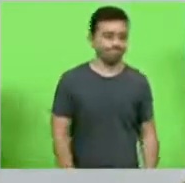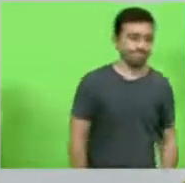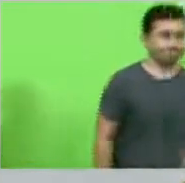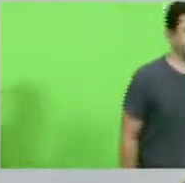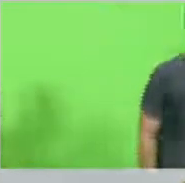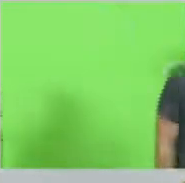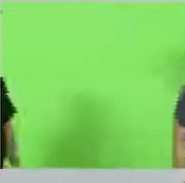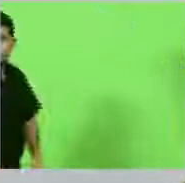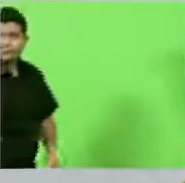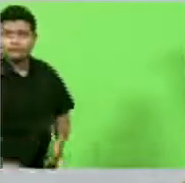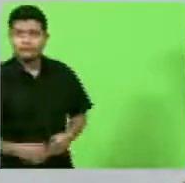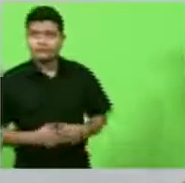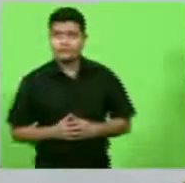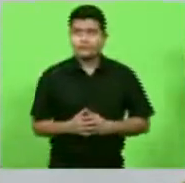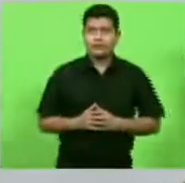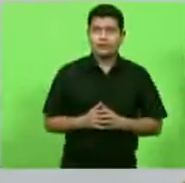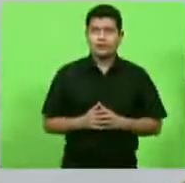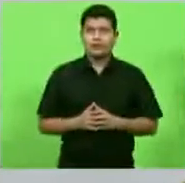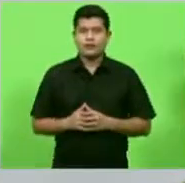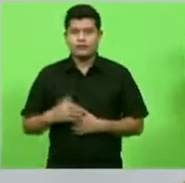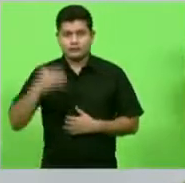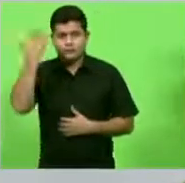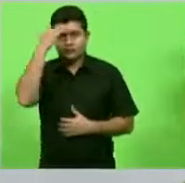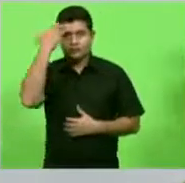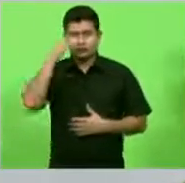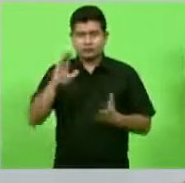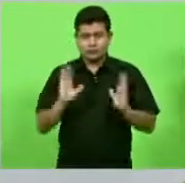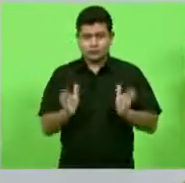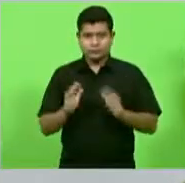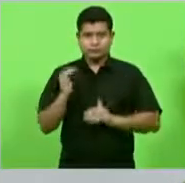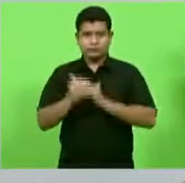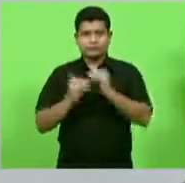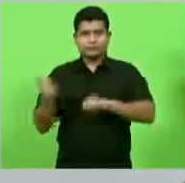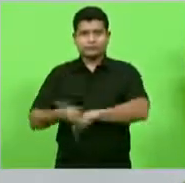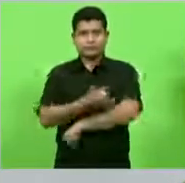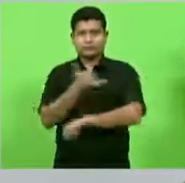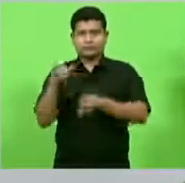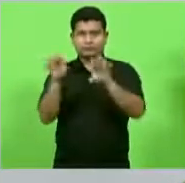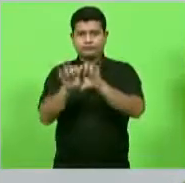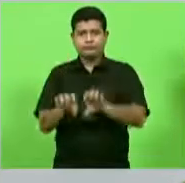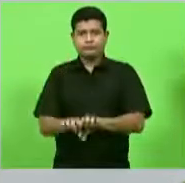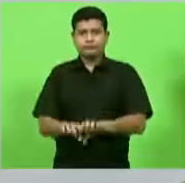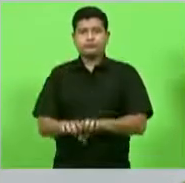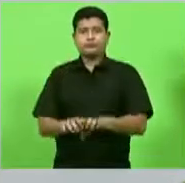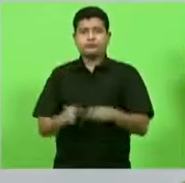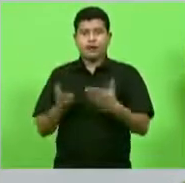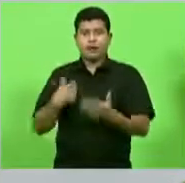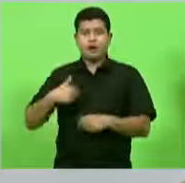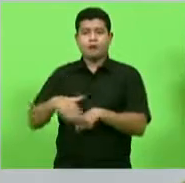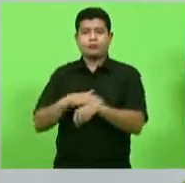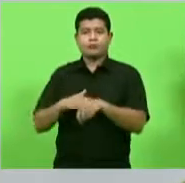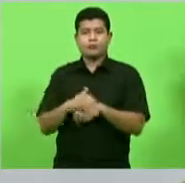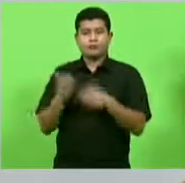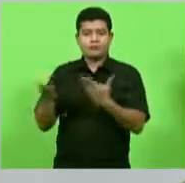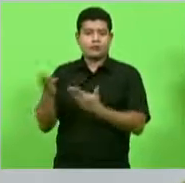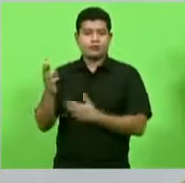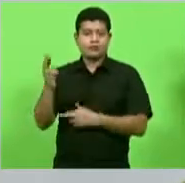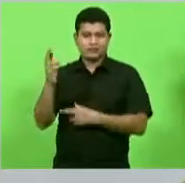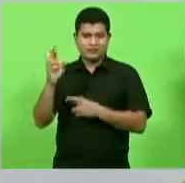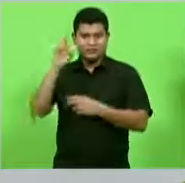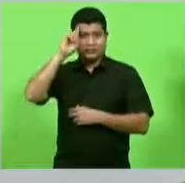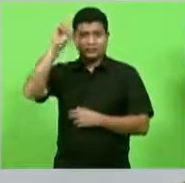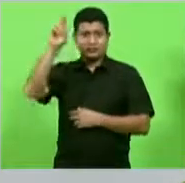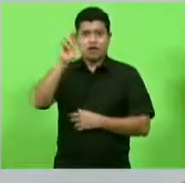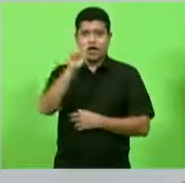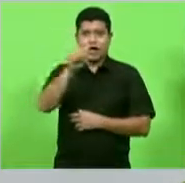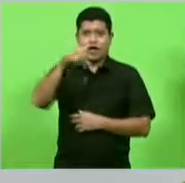dentro dessa mesma linha de desenvolvimento de infraestrutura eu conversei com o responsável da NTT que é